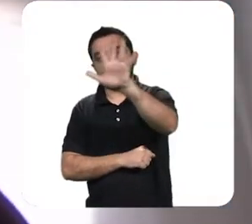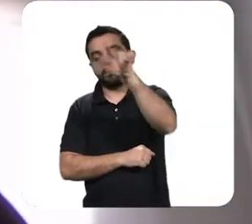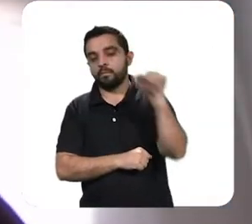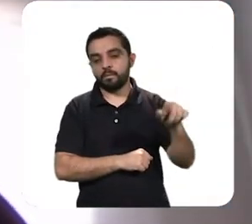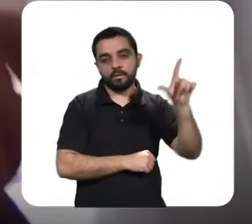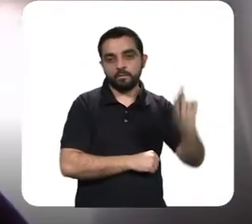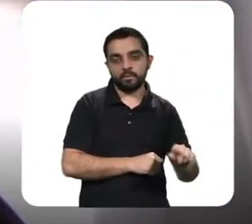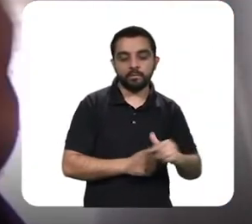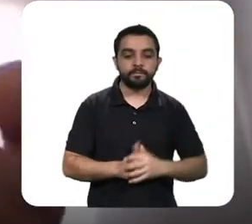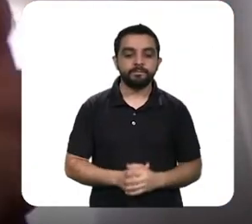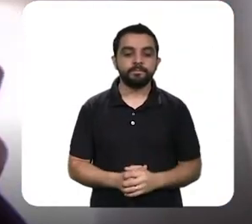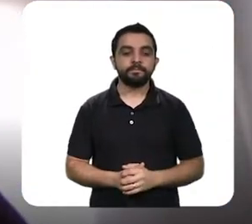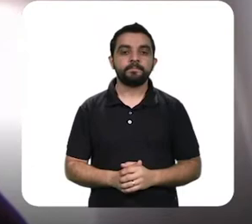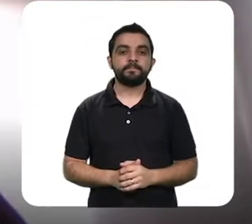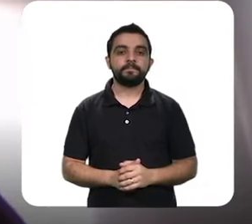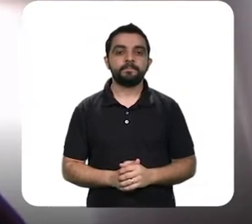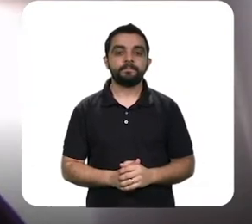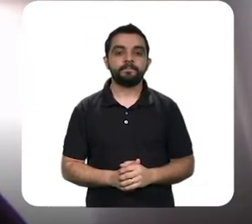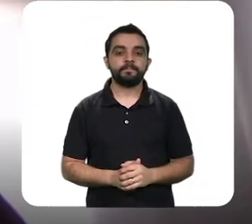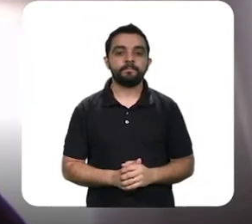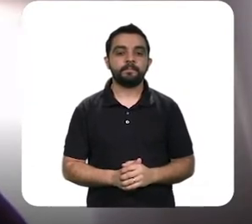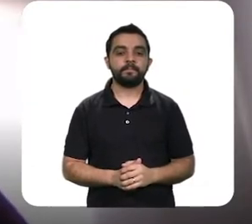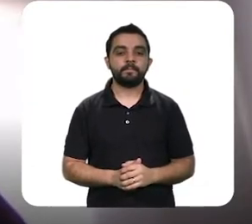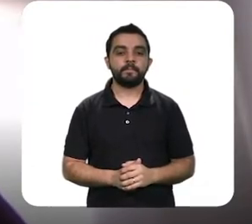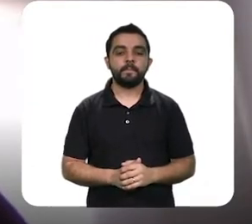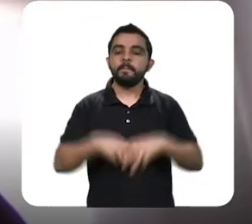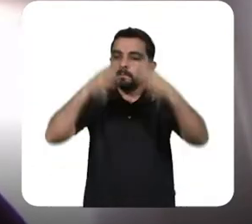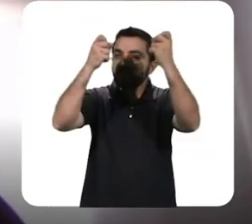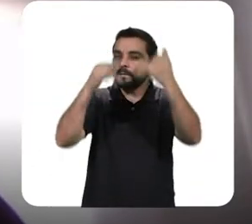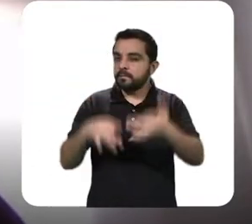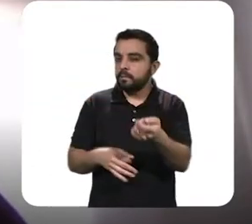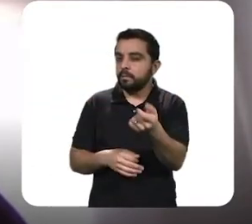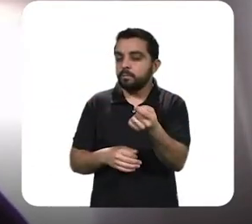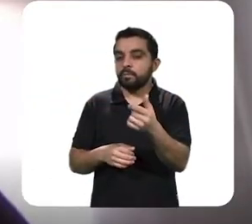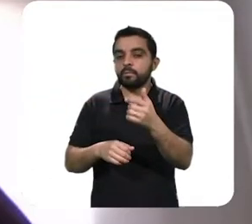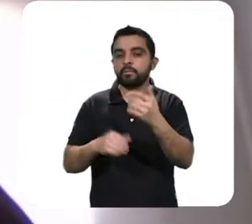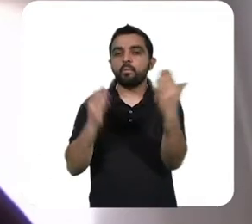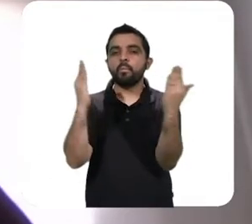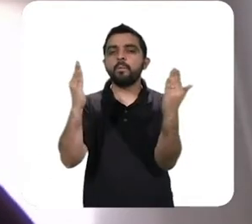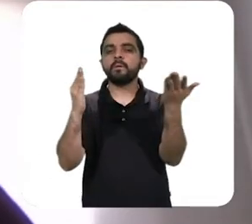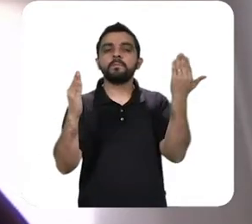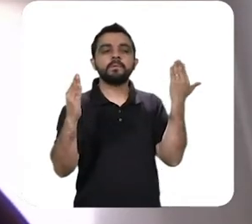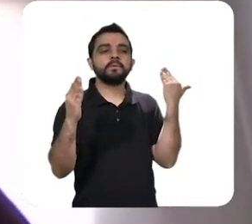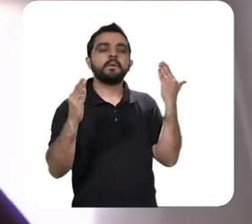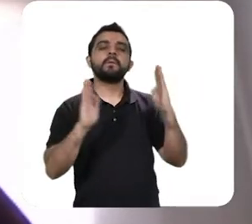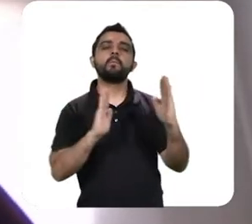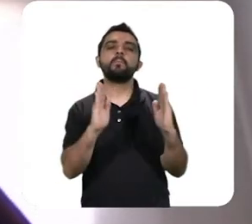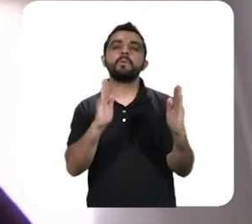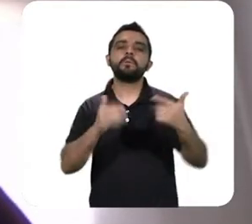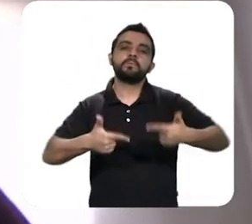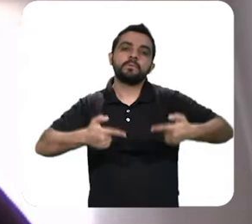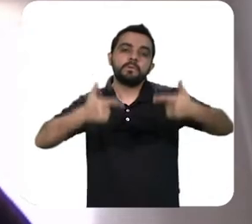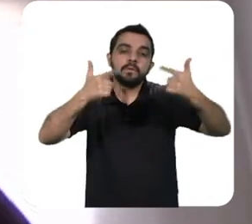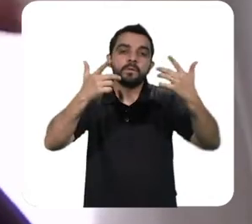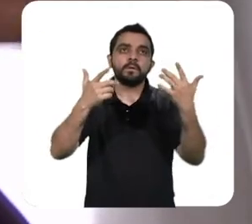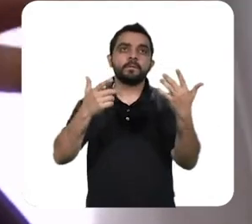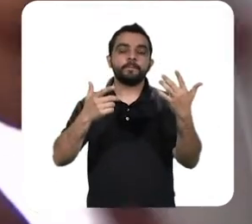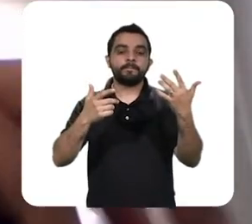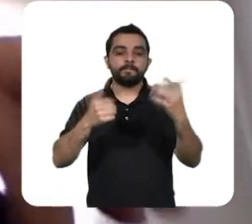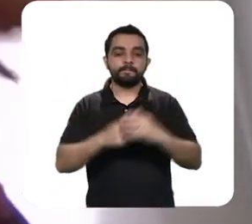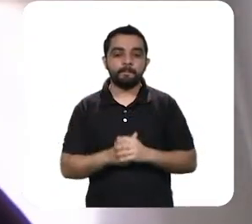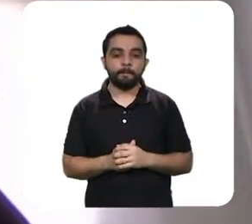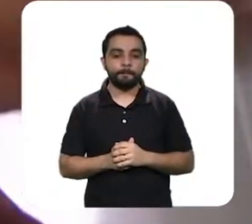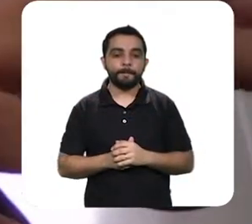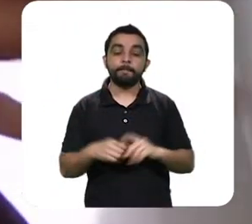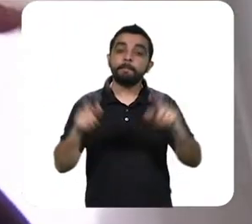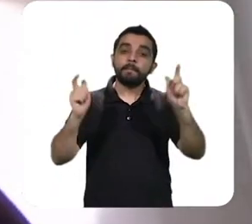queria comentar um pouquinho sobre essa associação com o período de guerra acho que dá para estabelecer nesse sentido